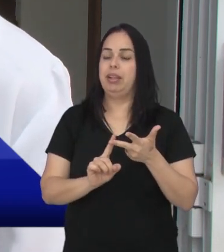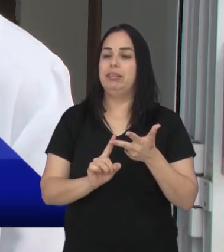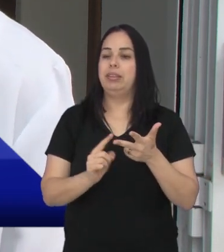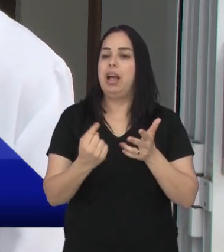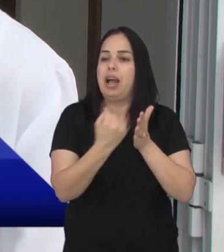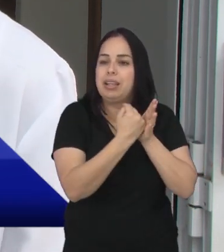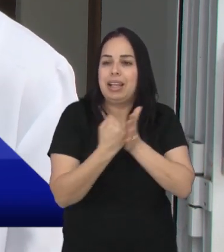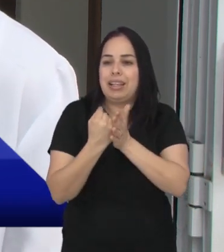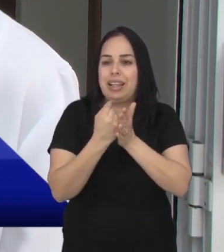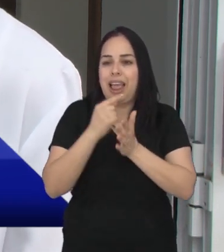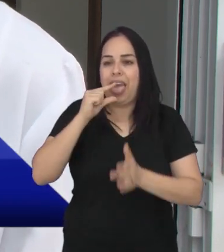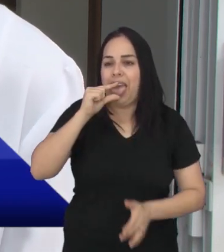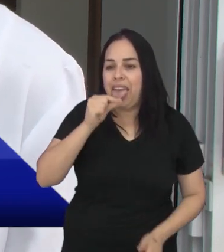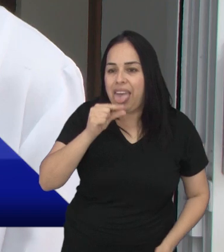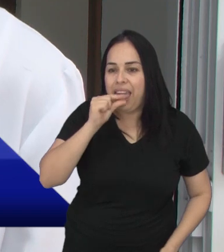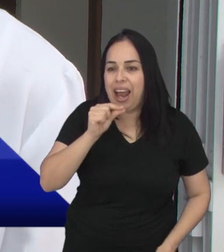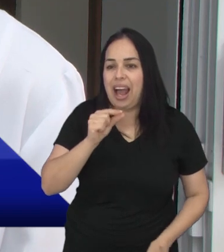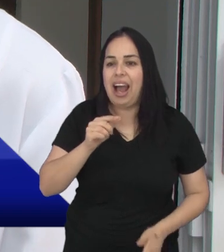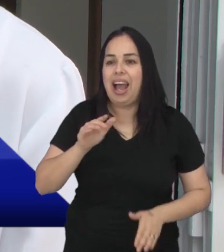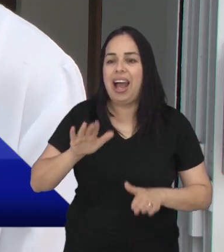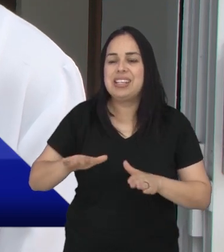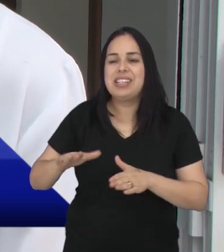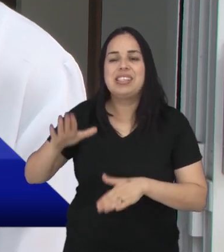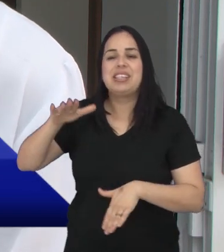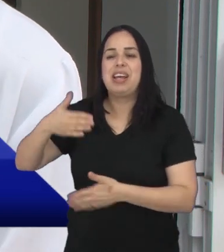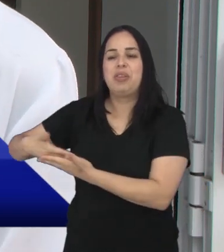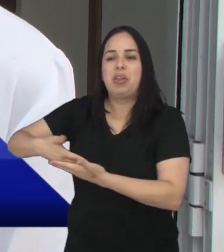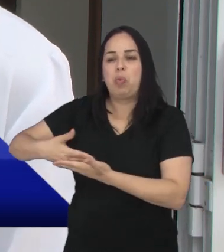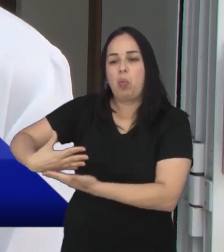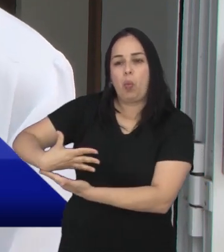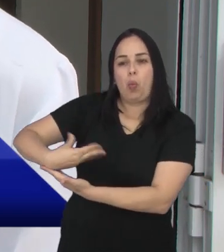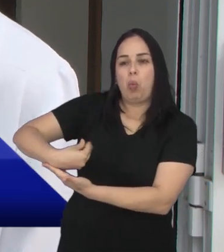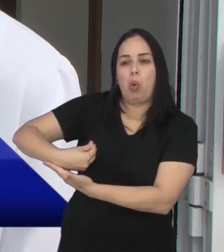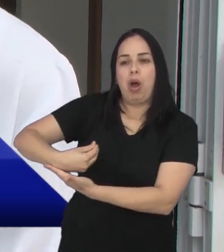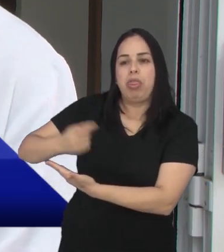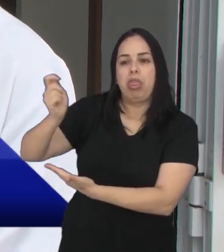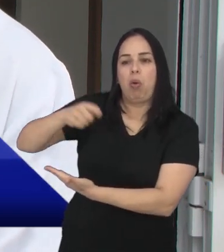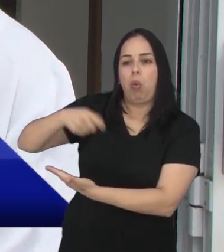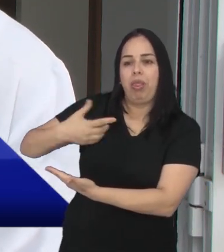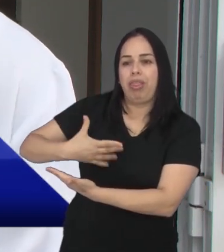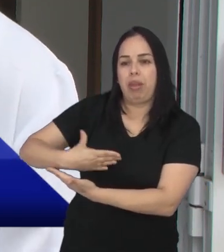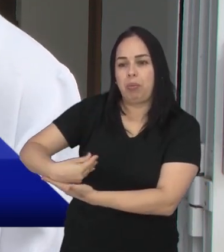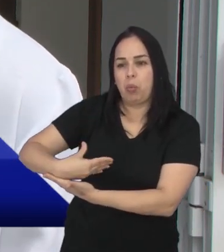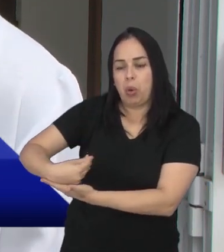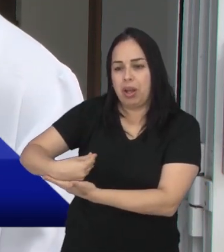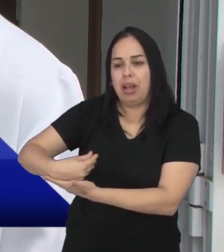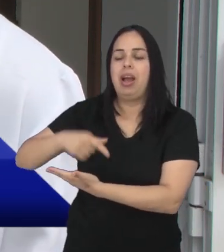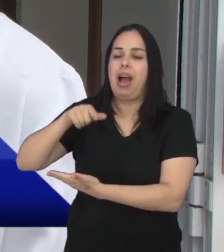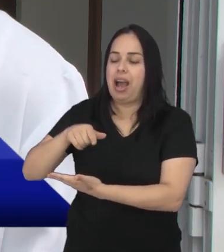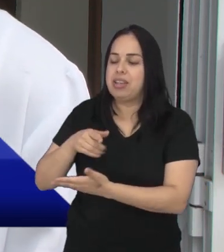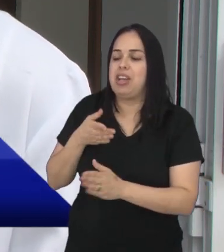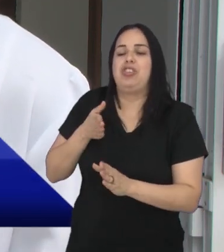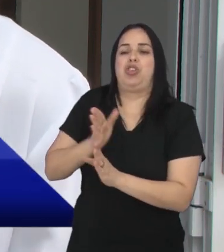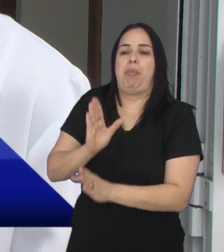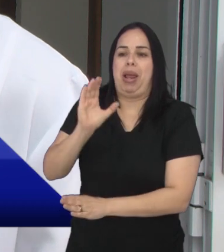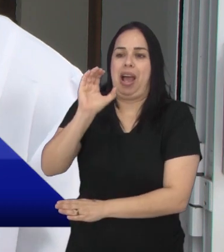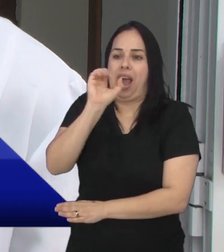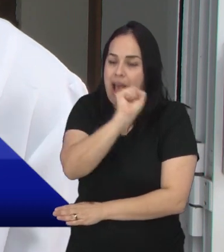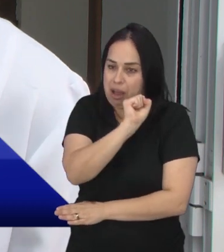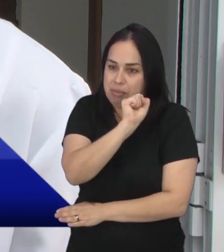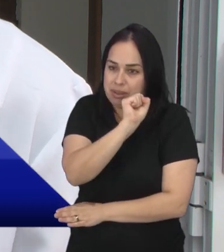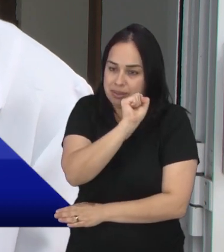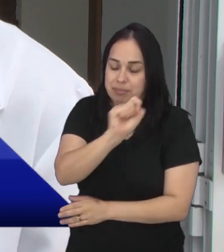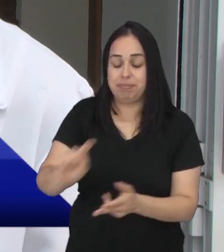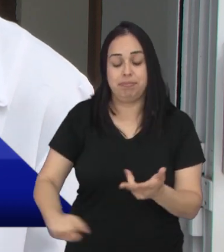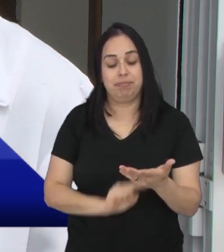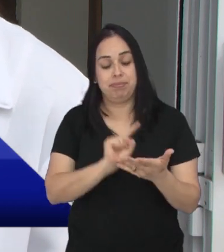a gente tem o teste da língua, que é uma coisinha rápida às vezes a criança não consegue mamar e é só porque tem ali um freiozinho da língua que a gente já consegue